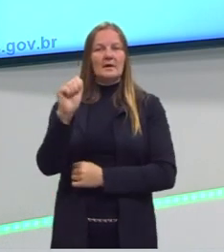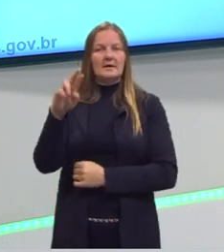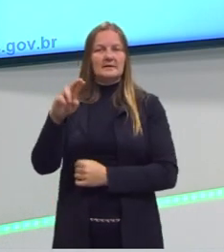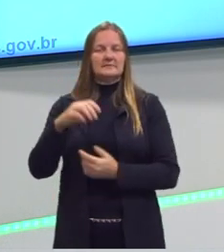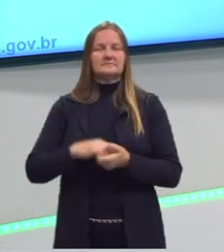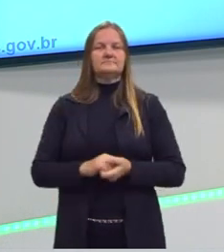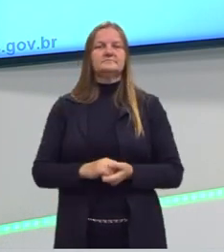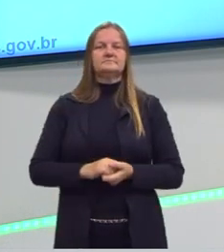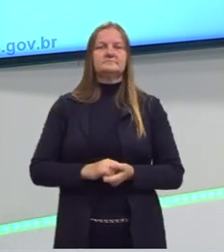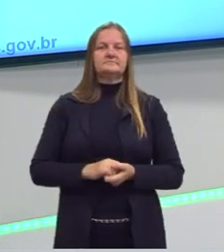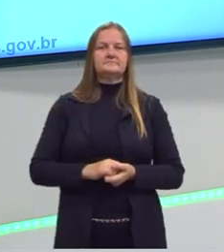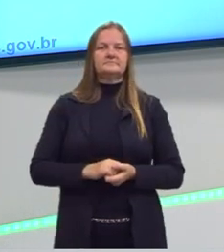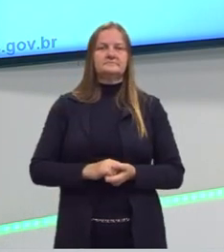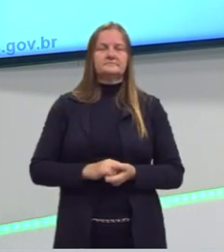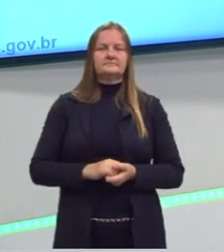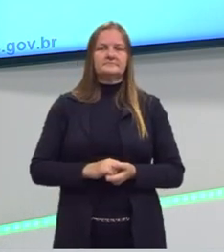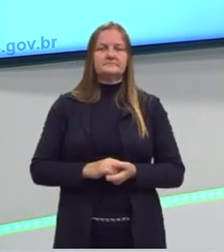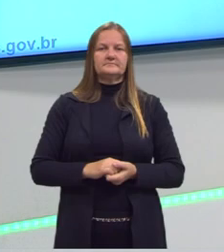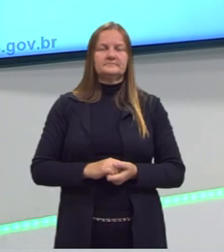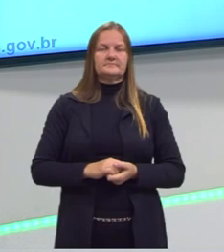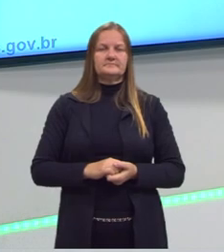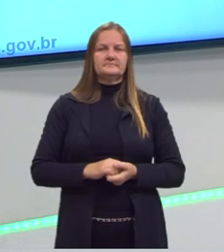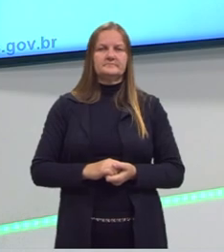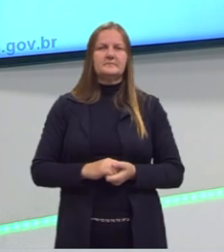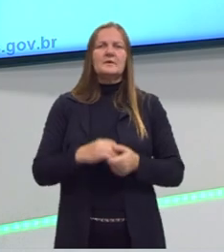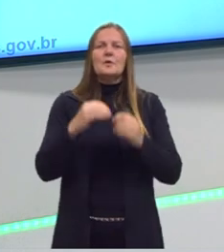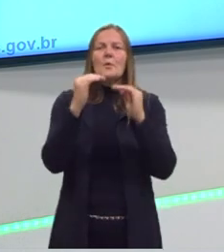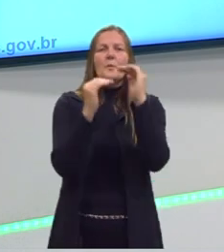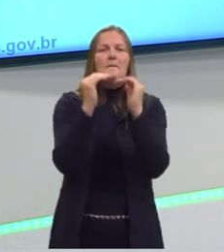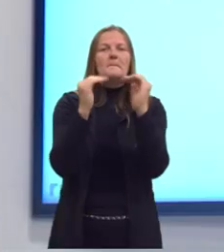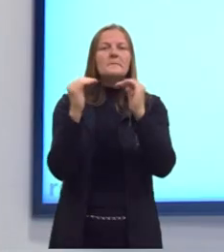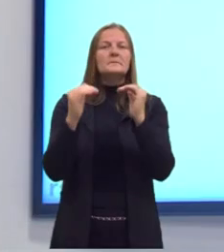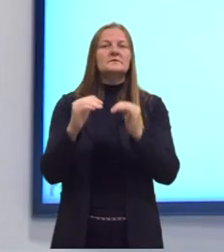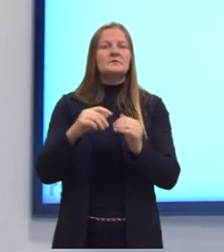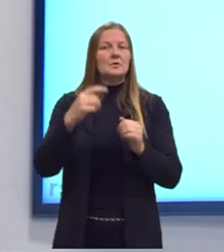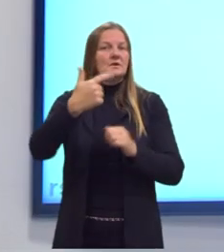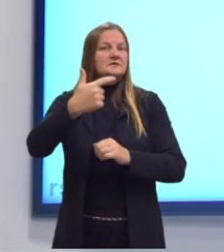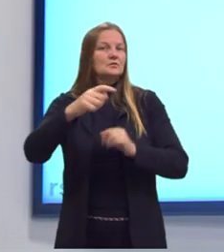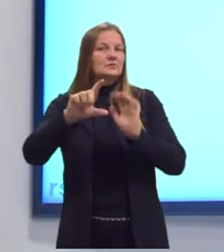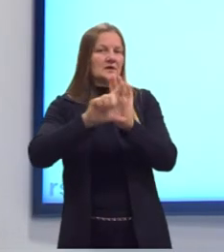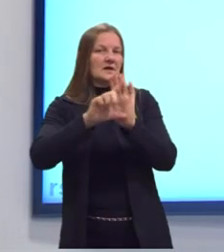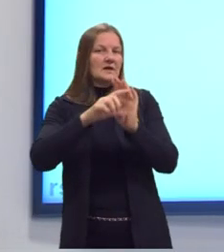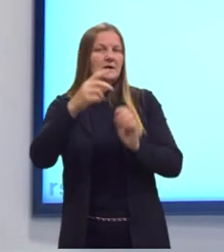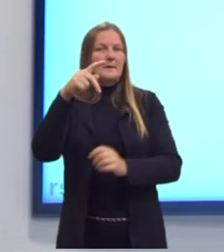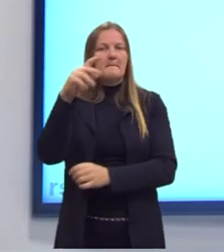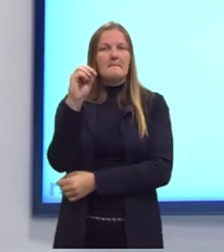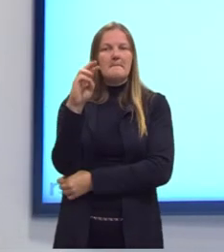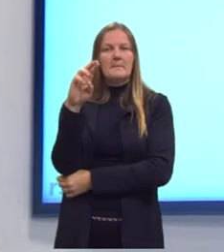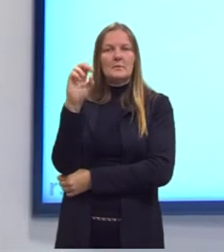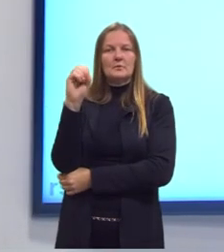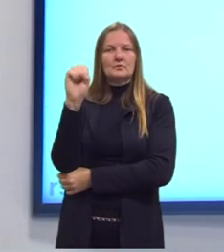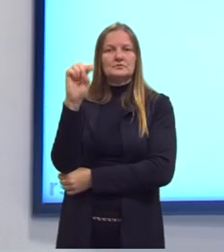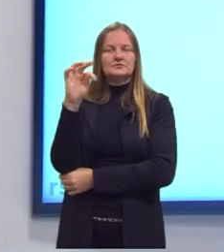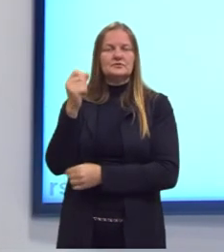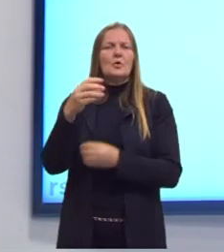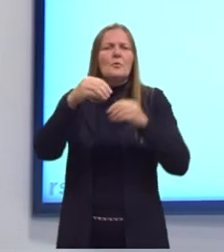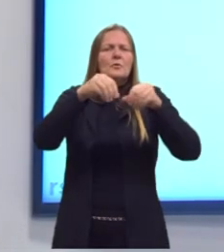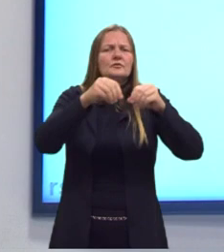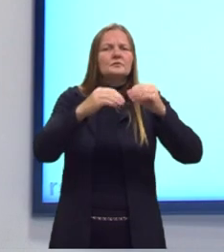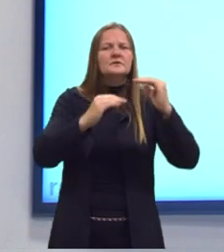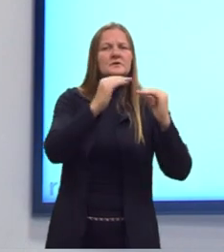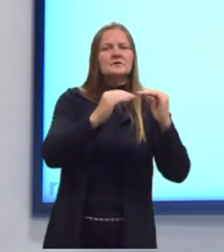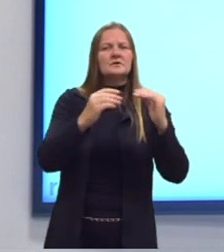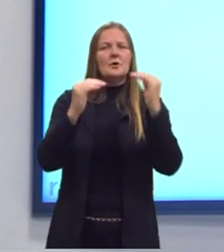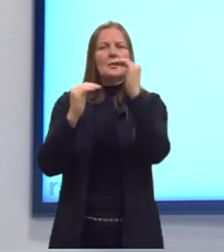segunda lei, a lei de Proust. a proporção molar entre uma substância. O que seria entre essas substâncias? caso, o que